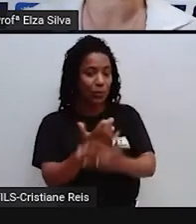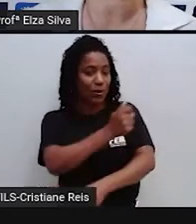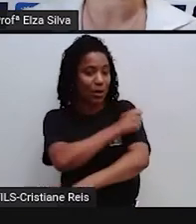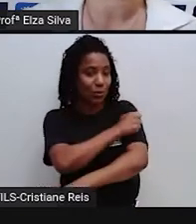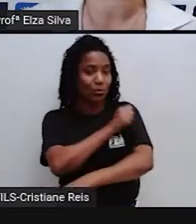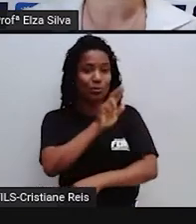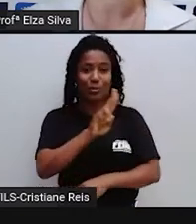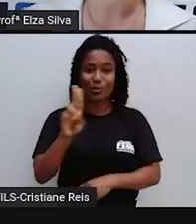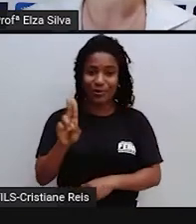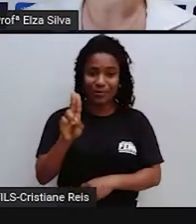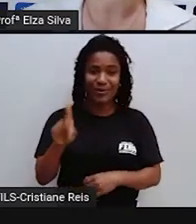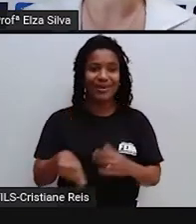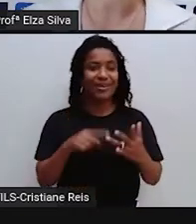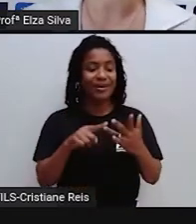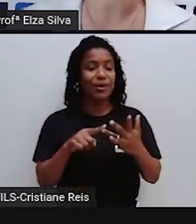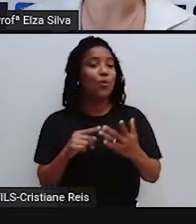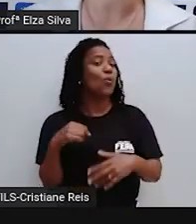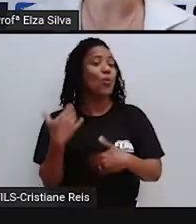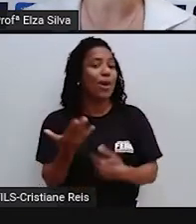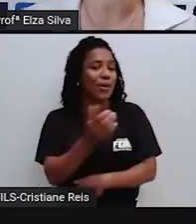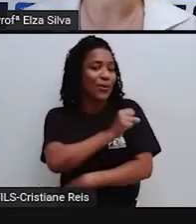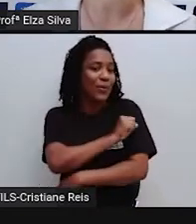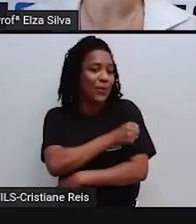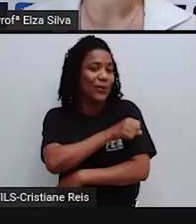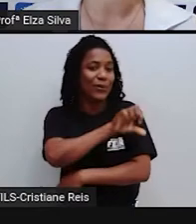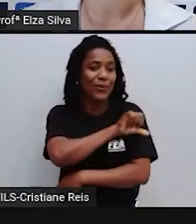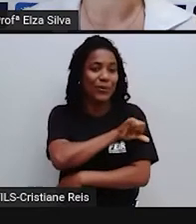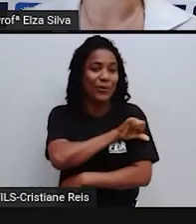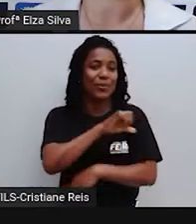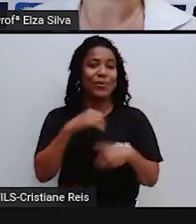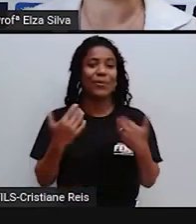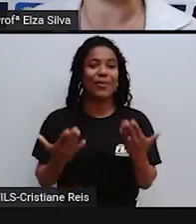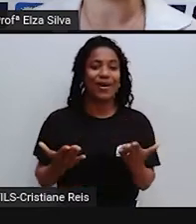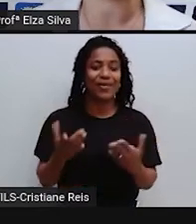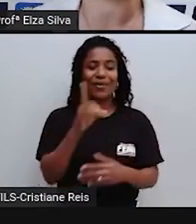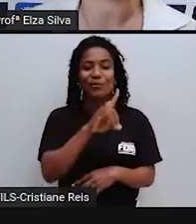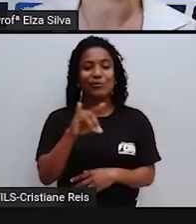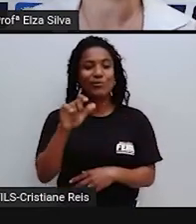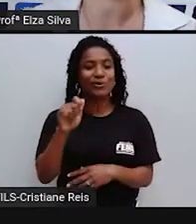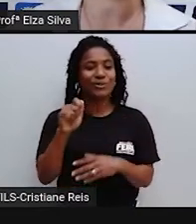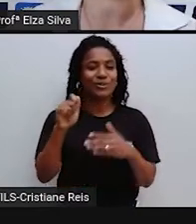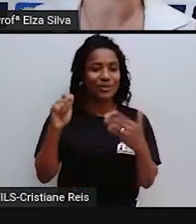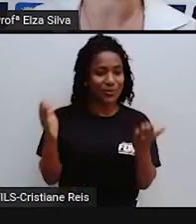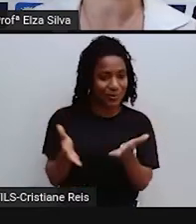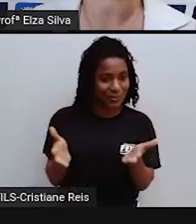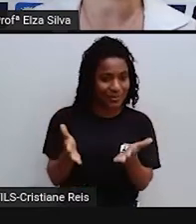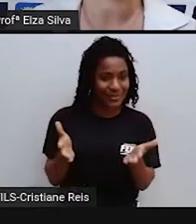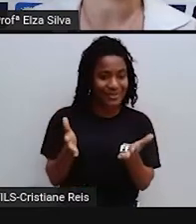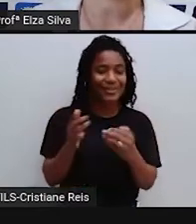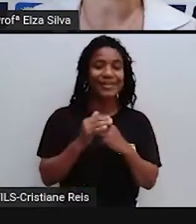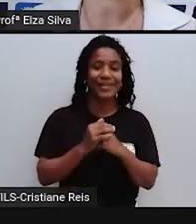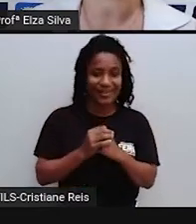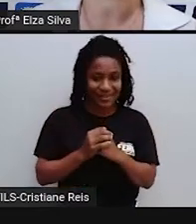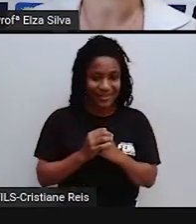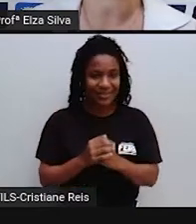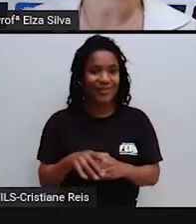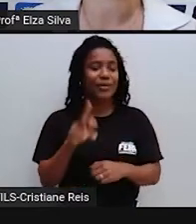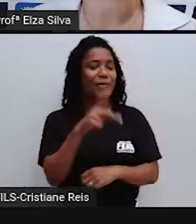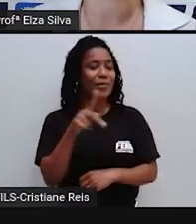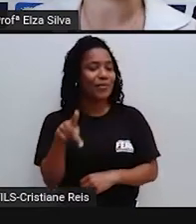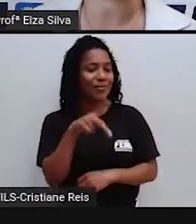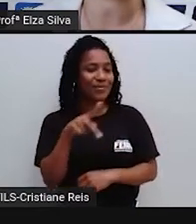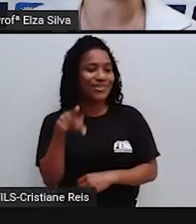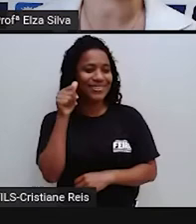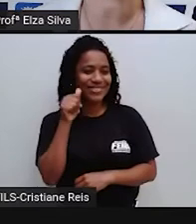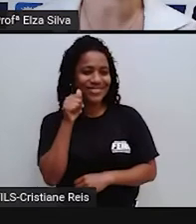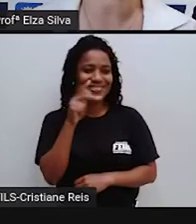o seu nome. Grade, a série que você estuda. Date, a data de nossa aula de hoje. And teacher, o